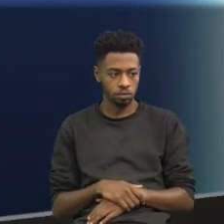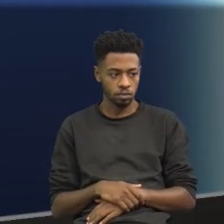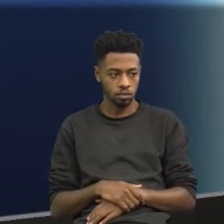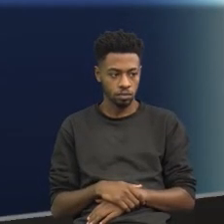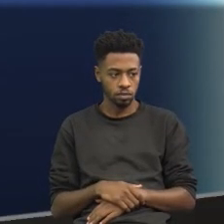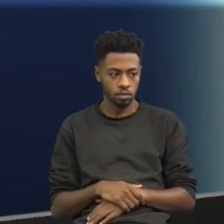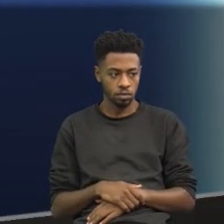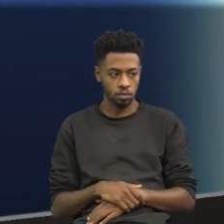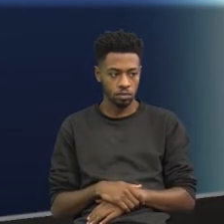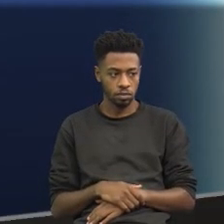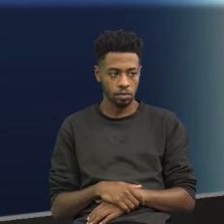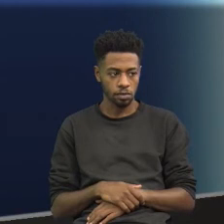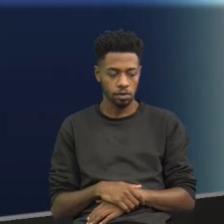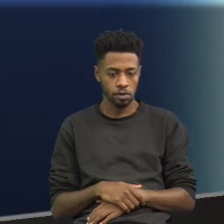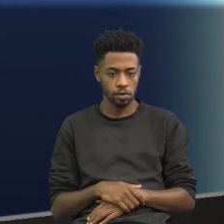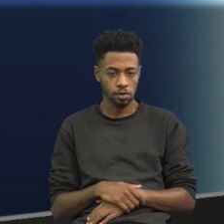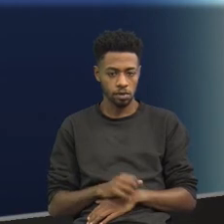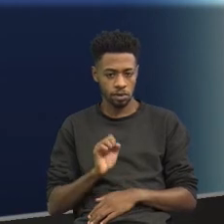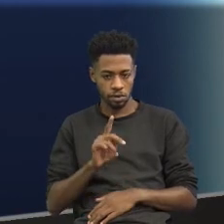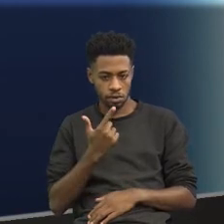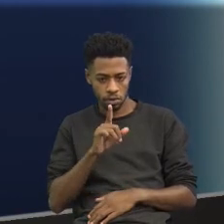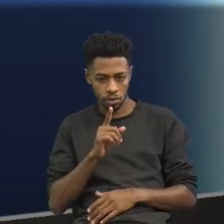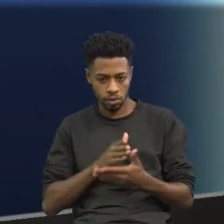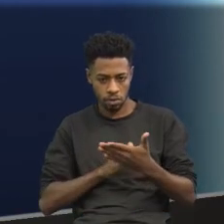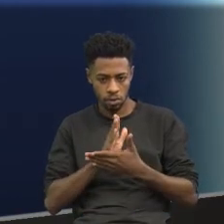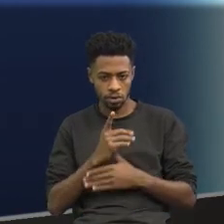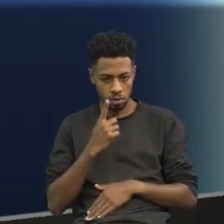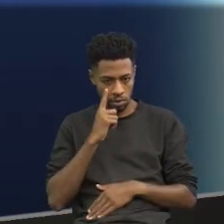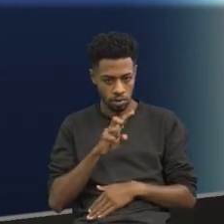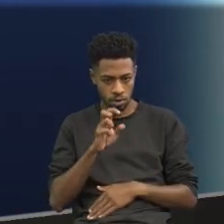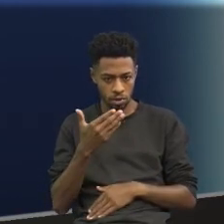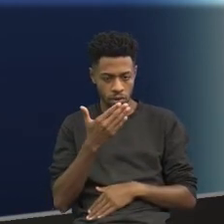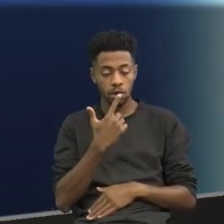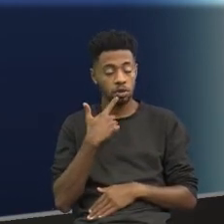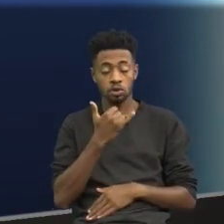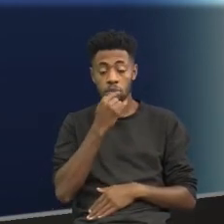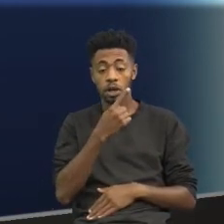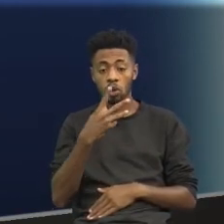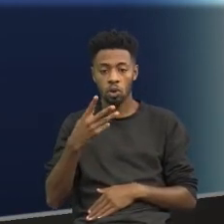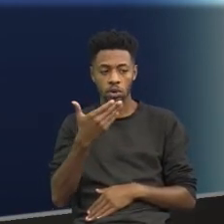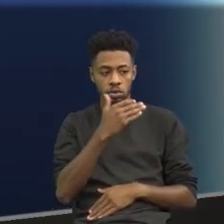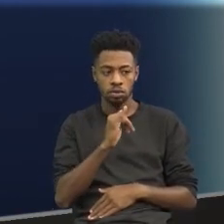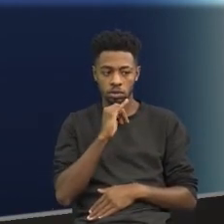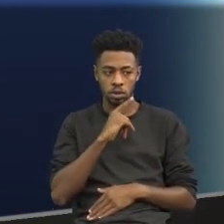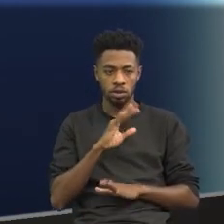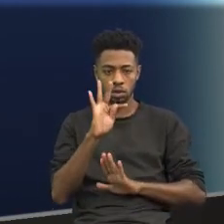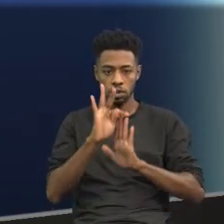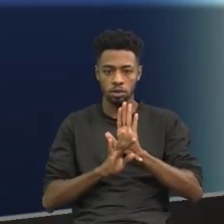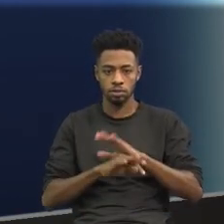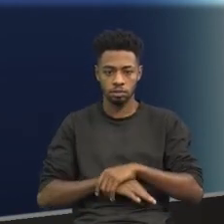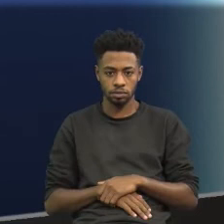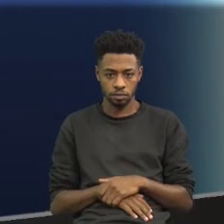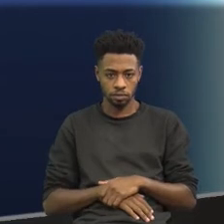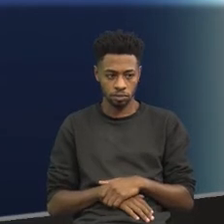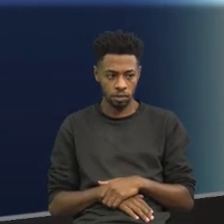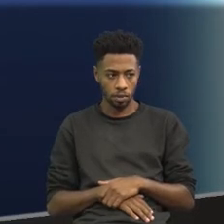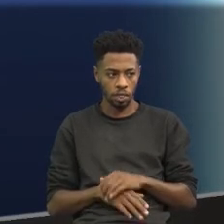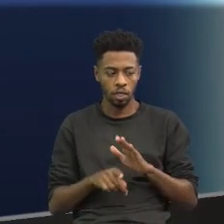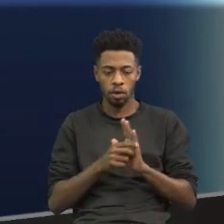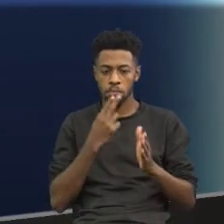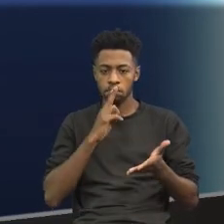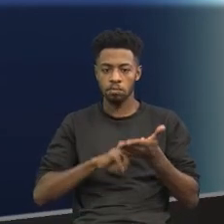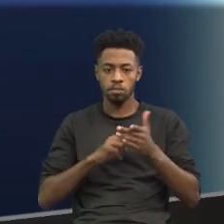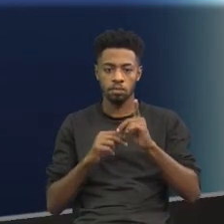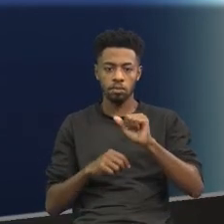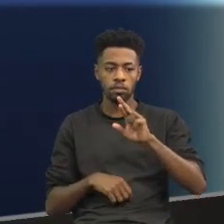Está indo bem? Espero que sim. Questão número 14. Nós temos aqui um texto, um trecho de uma carta do